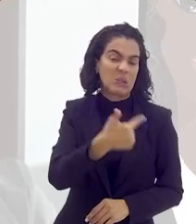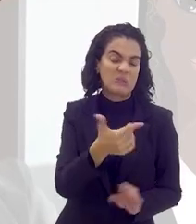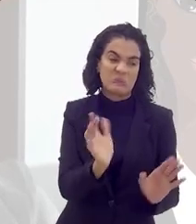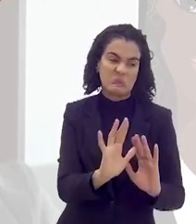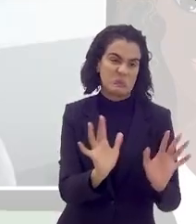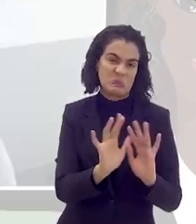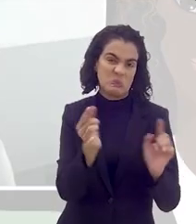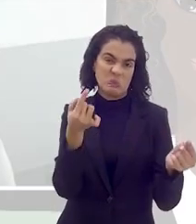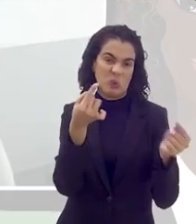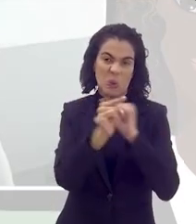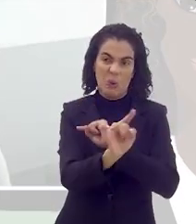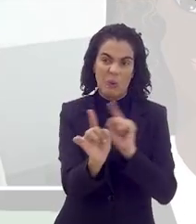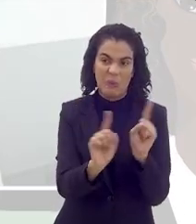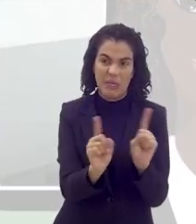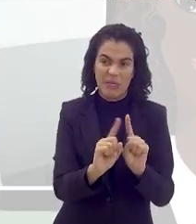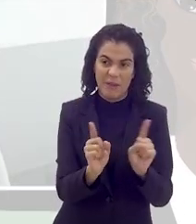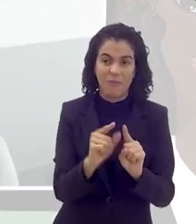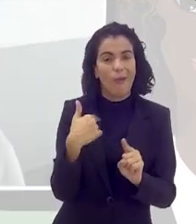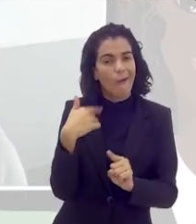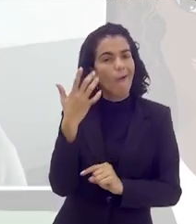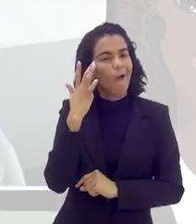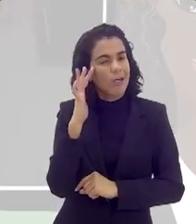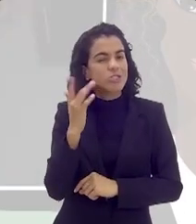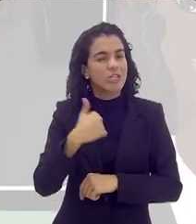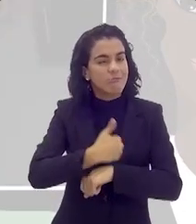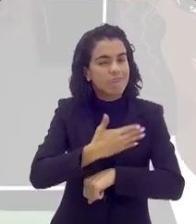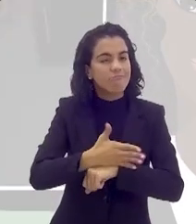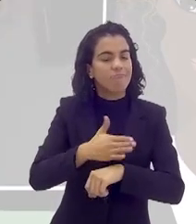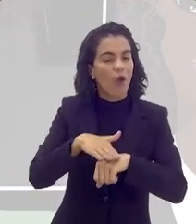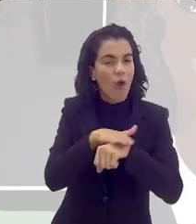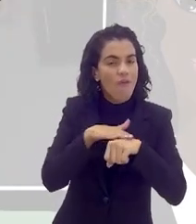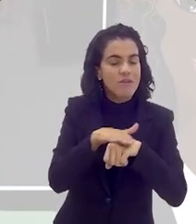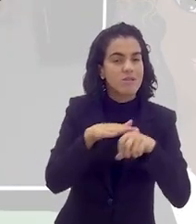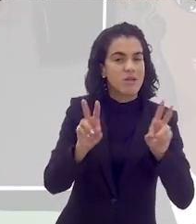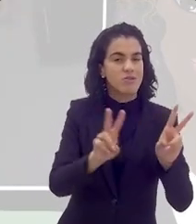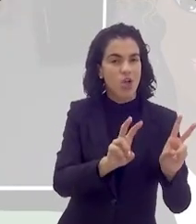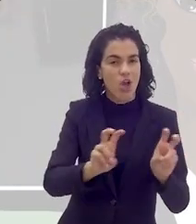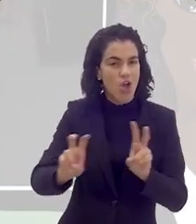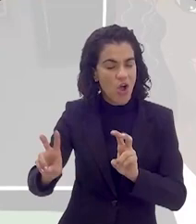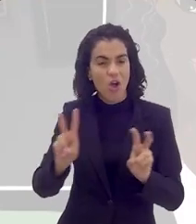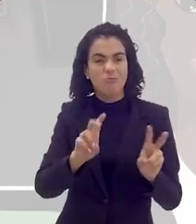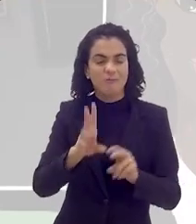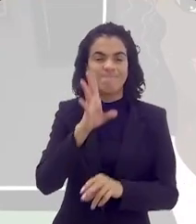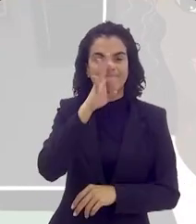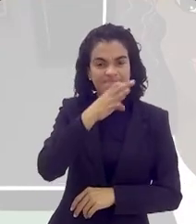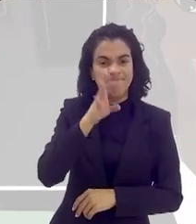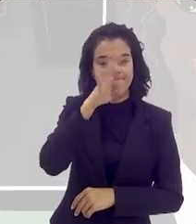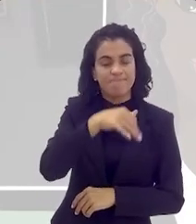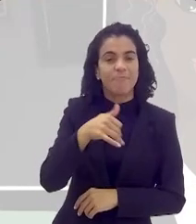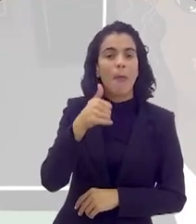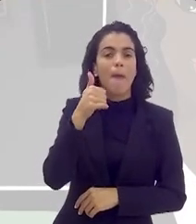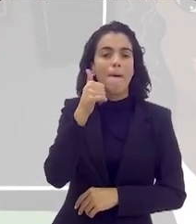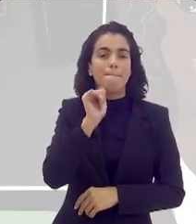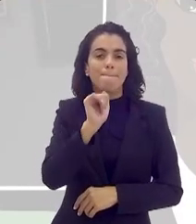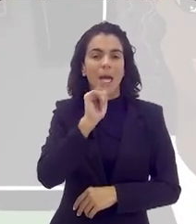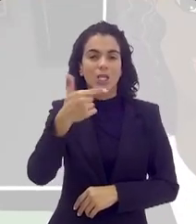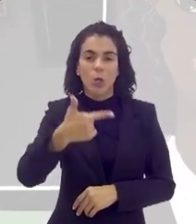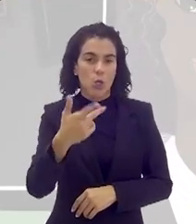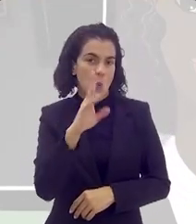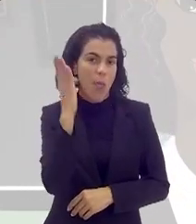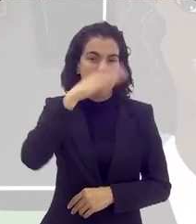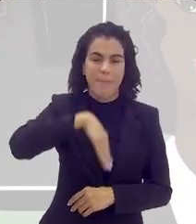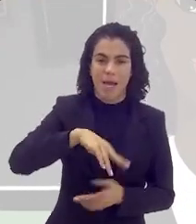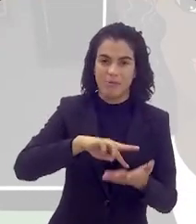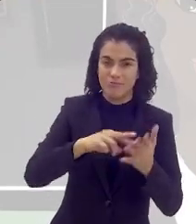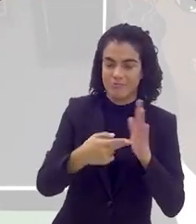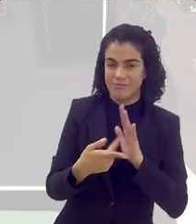eu acho que não, não cola, não. Eu acho que a gente precisa estar o tempo todo falando sobre isso, né, insistentemente, dizendo que madrasta